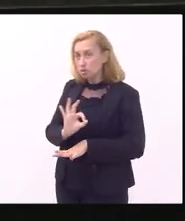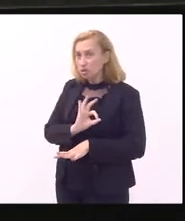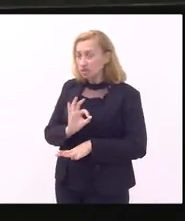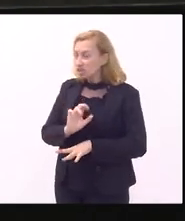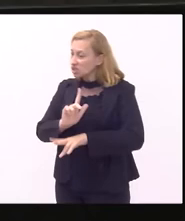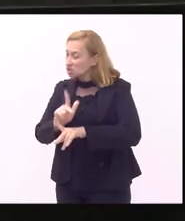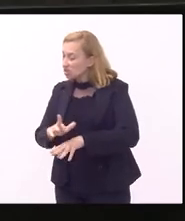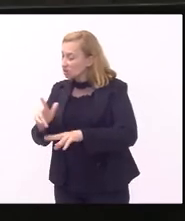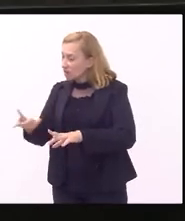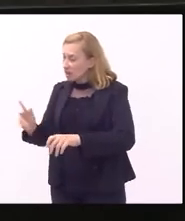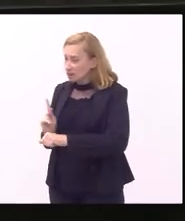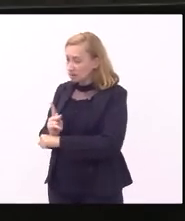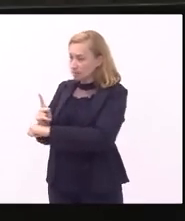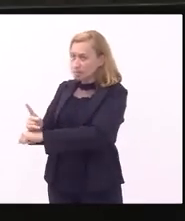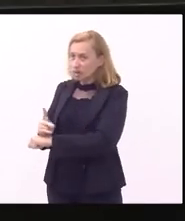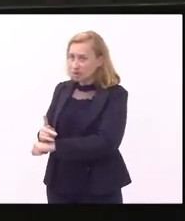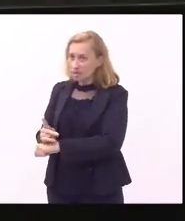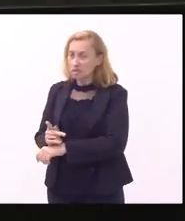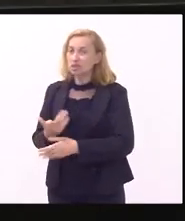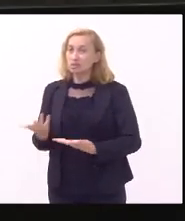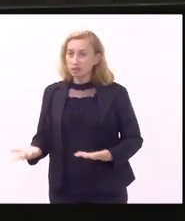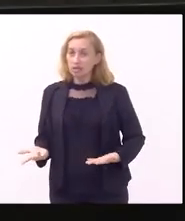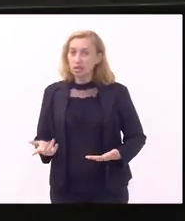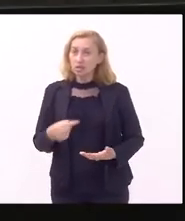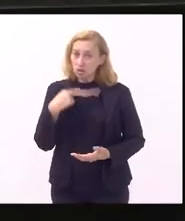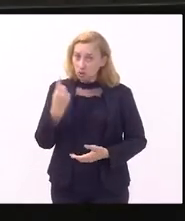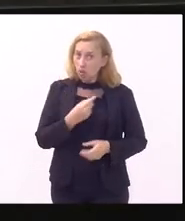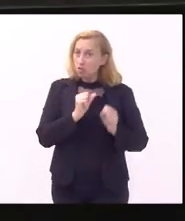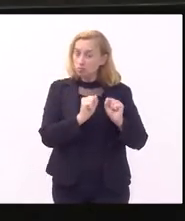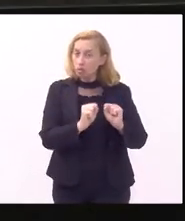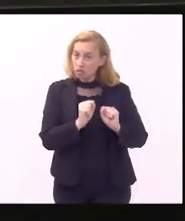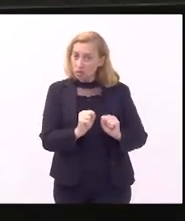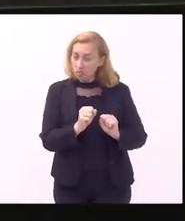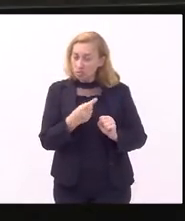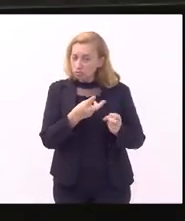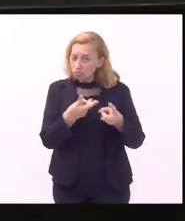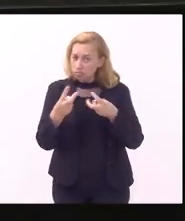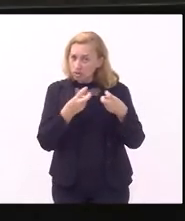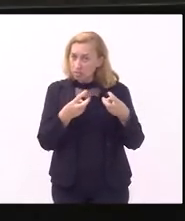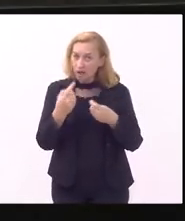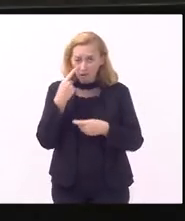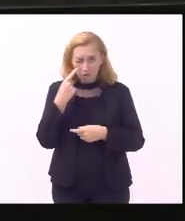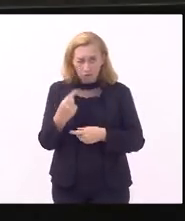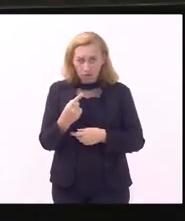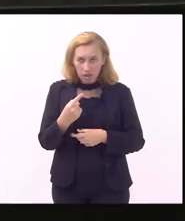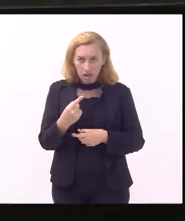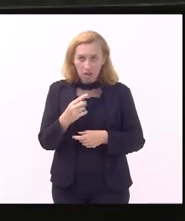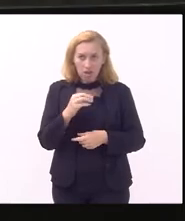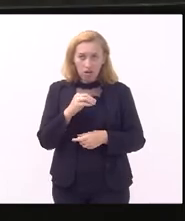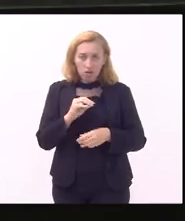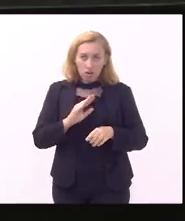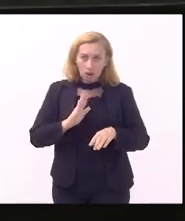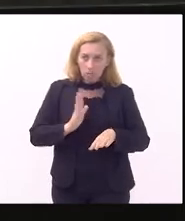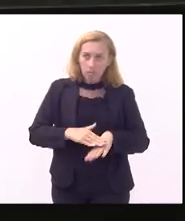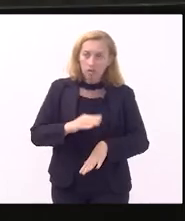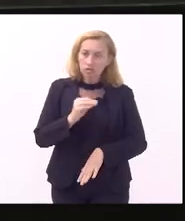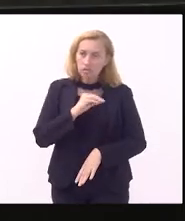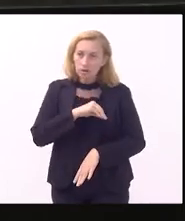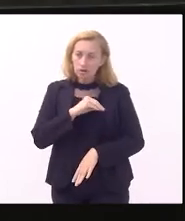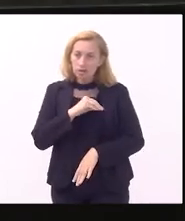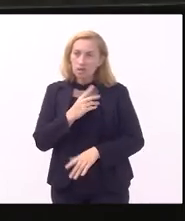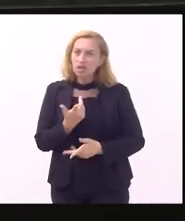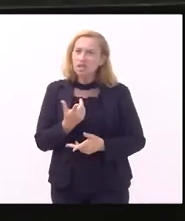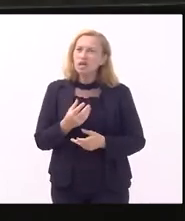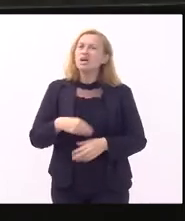gratificações através das quais nós podemos ali escoar e de certa forma botar um aumento a Polícia Penal não tem porque